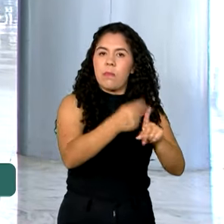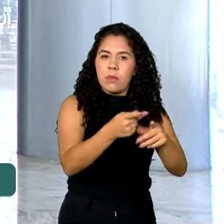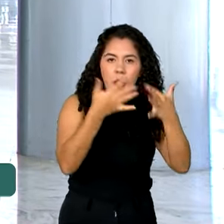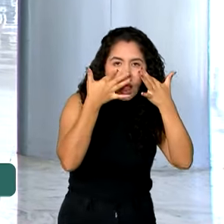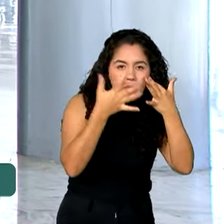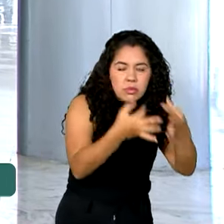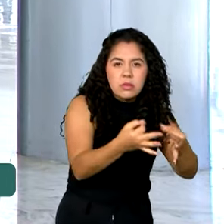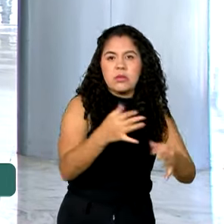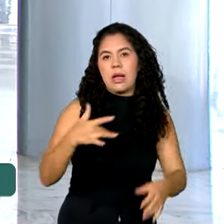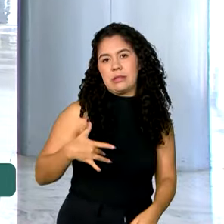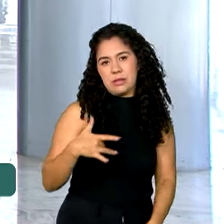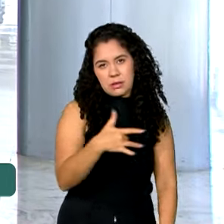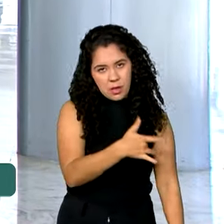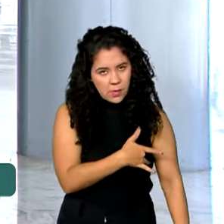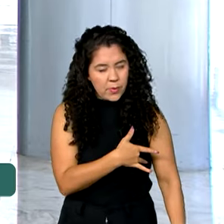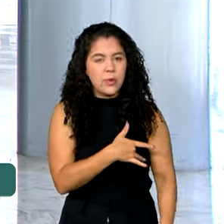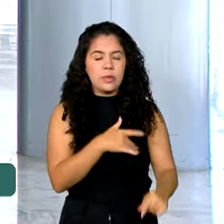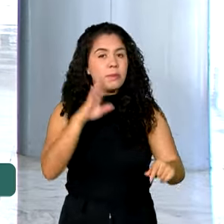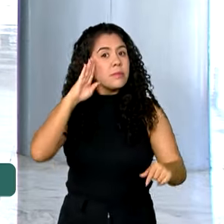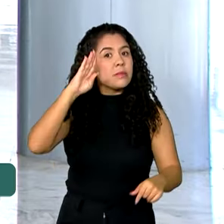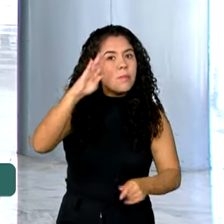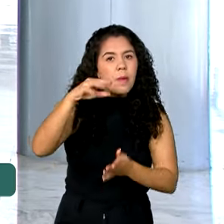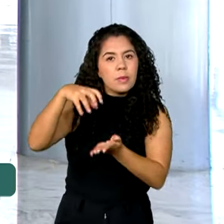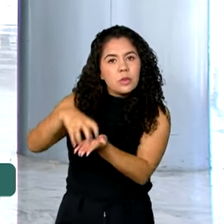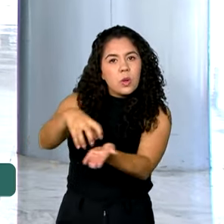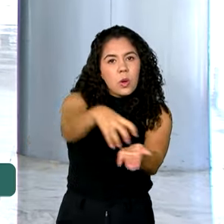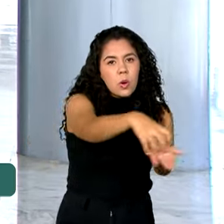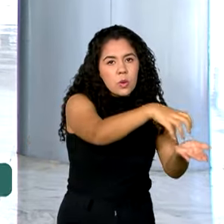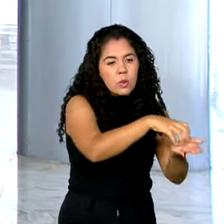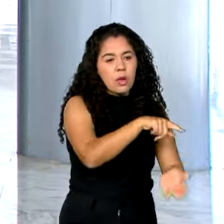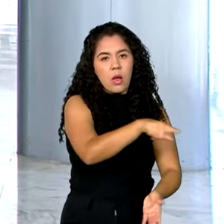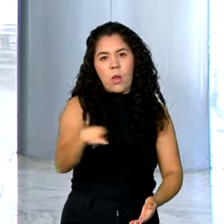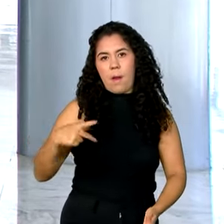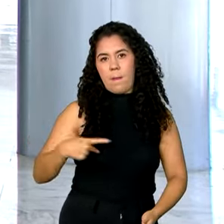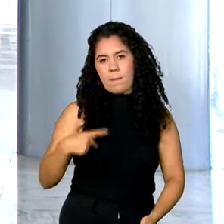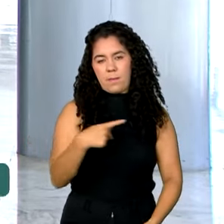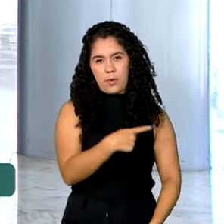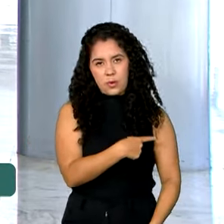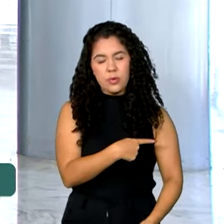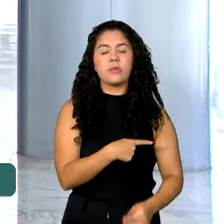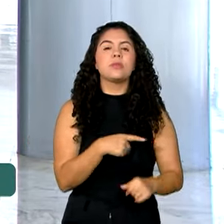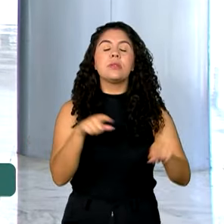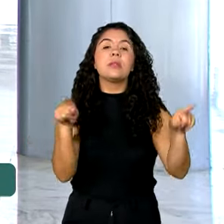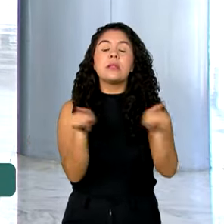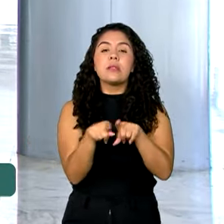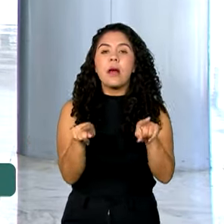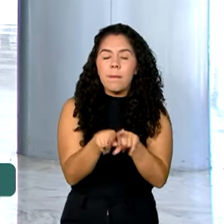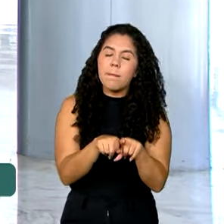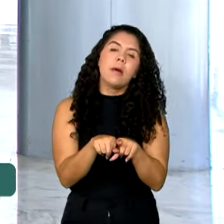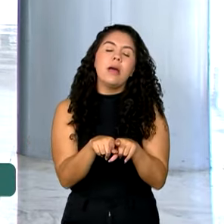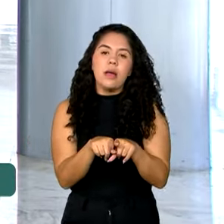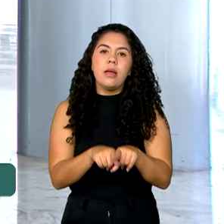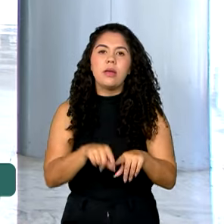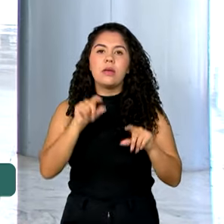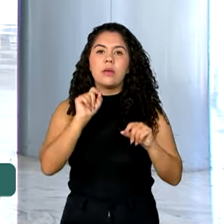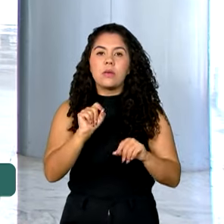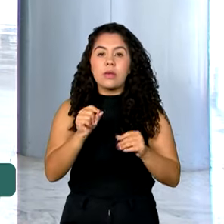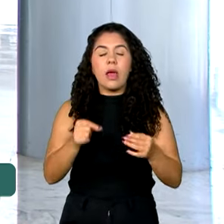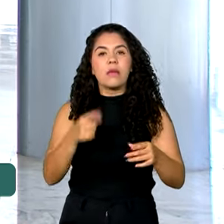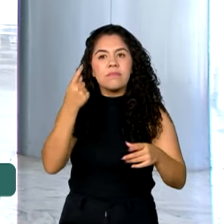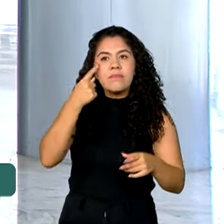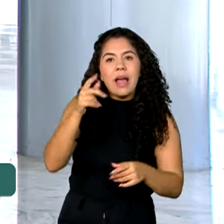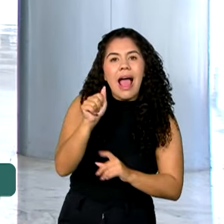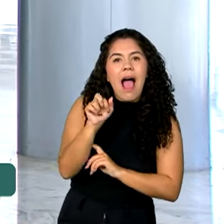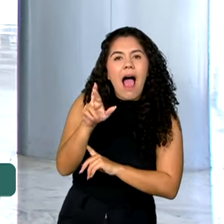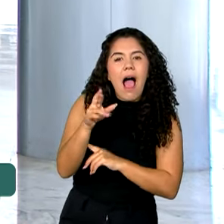atenção à saúde, especialmente nas unidades básicas de saúde e nas UPAs, monitorar as informações de qualidade do ar,